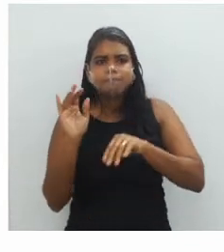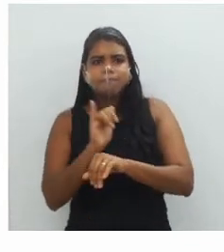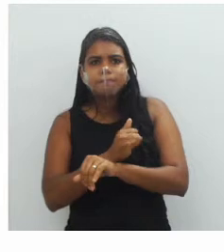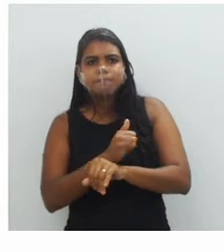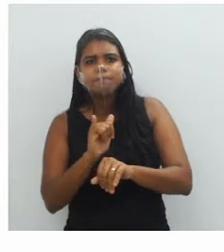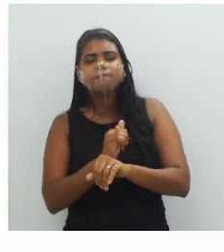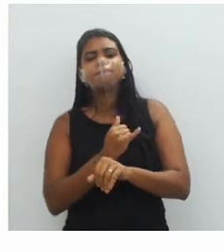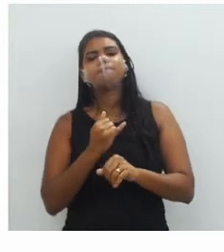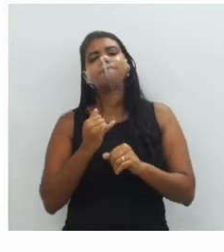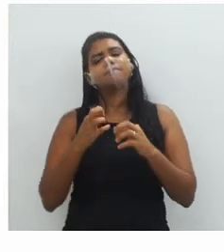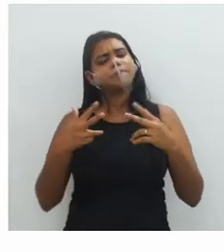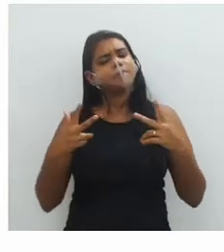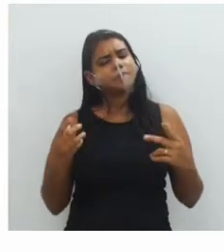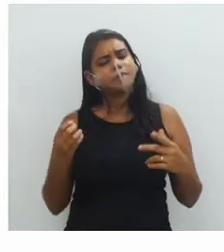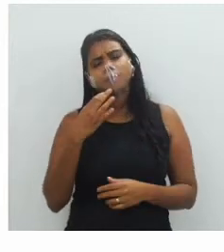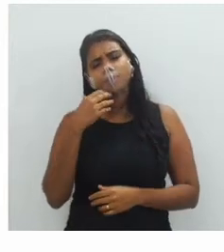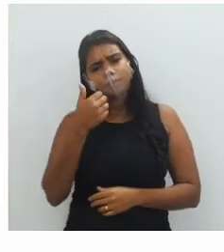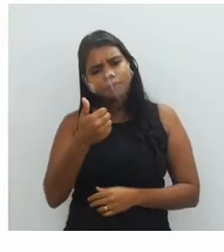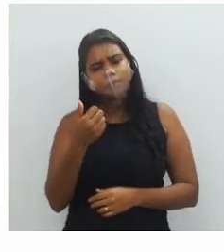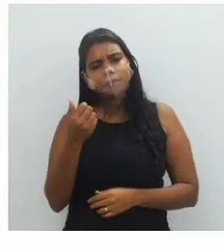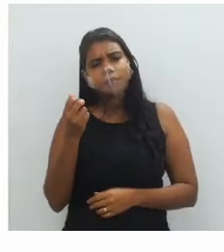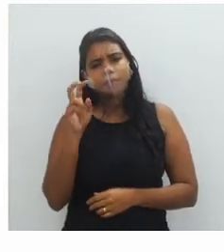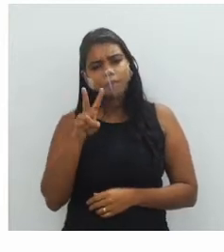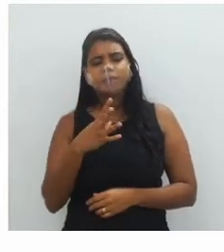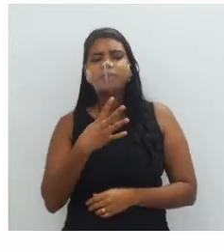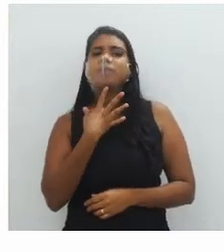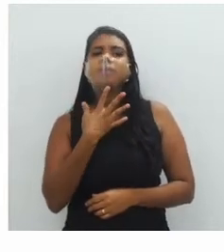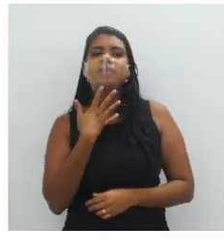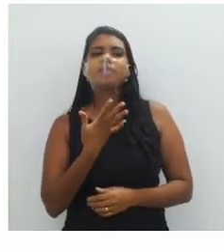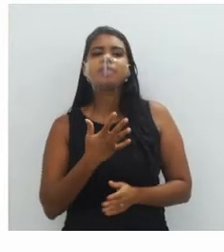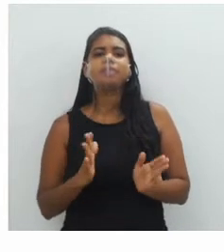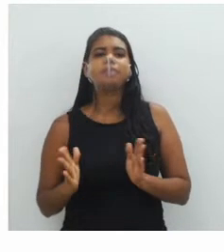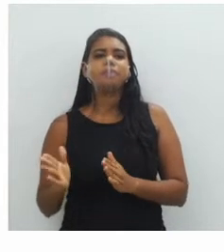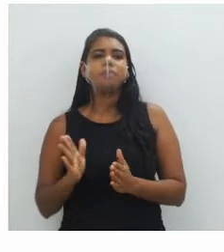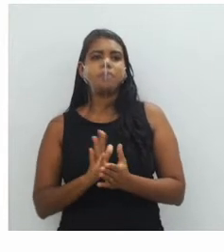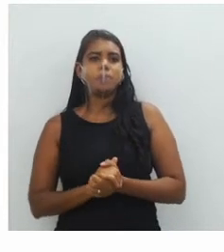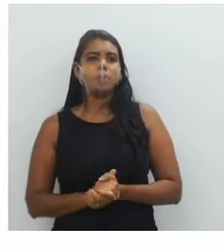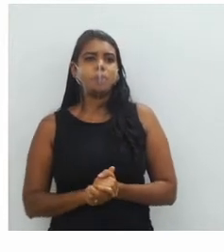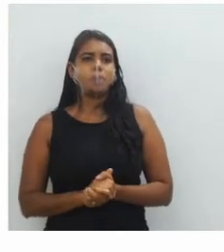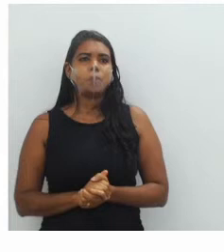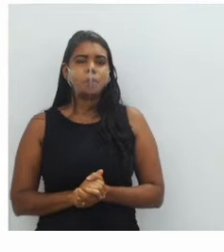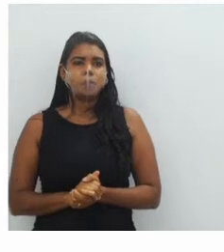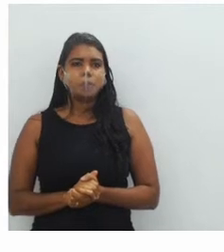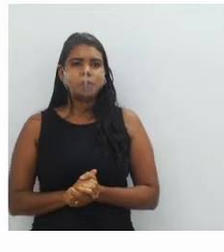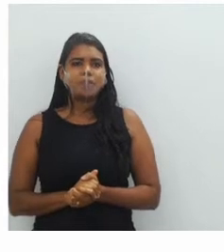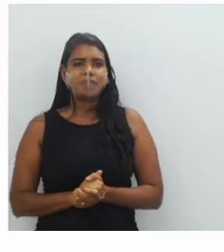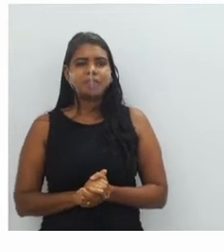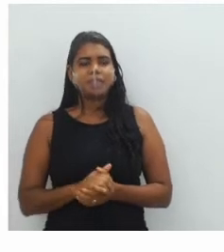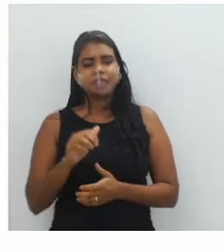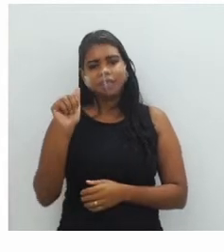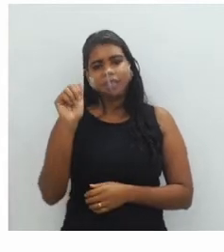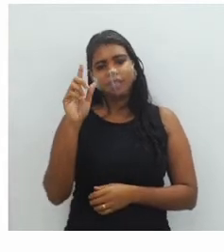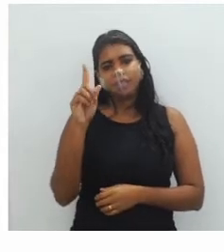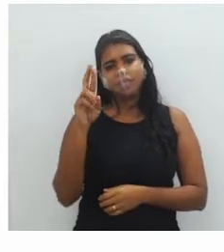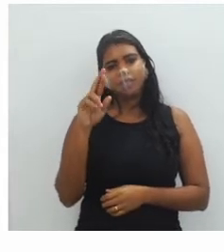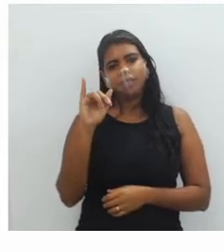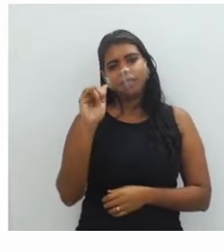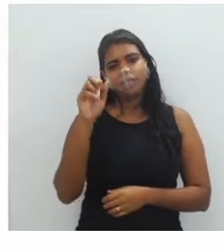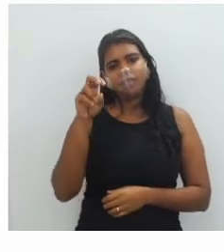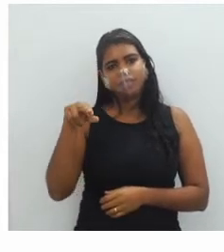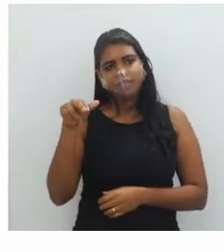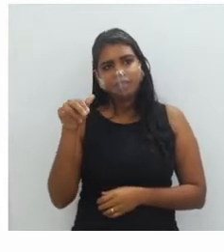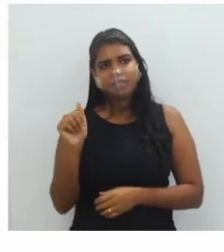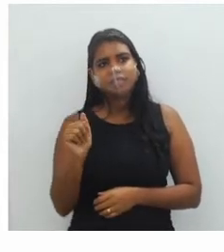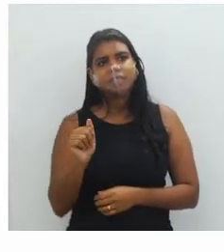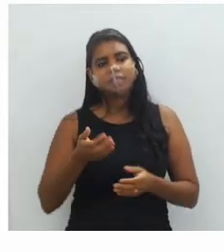muito bacana, tem coisas muito legais para ver e para conhecer sobre ele. E aqui eu trouxe a Adriana Varejão, que é uma